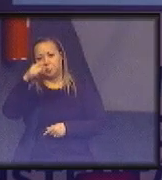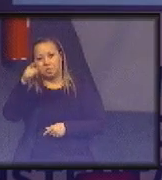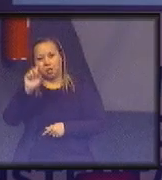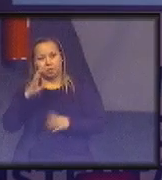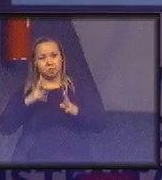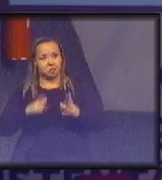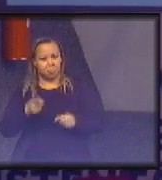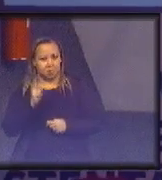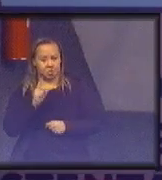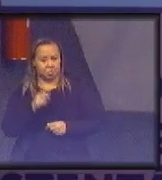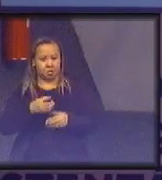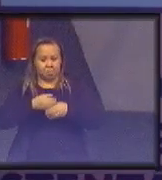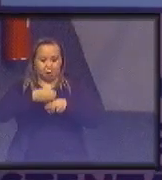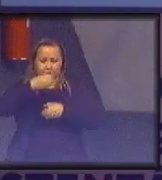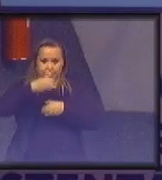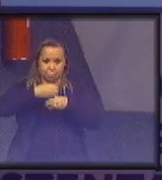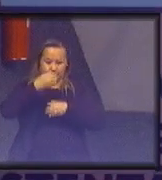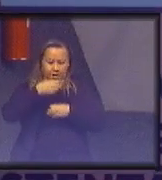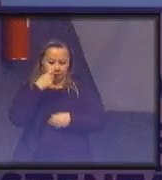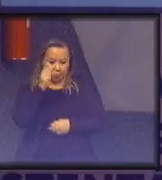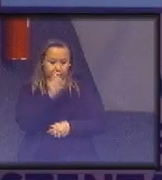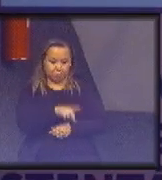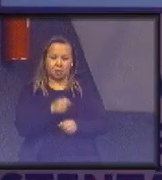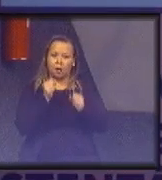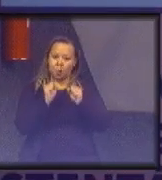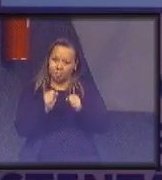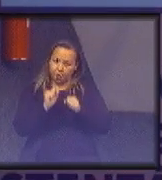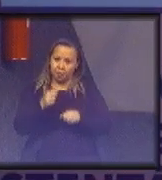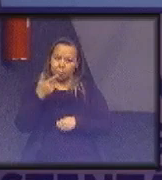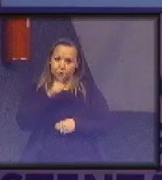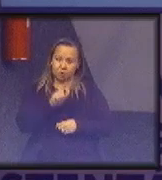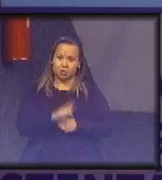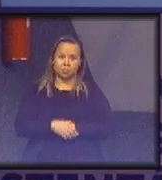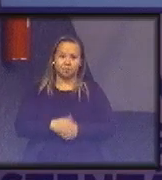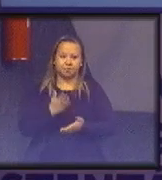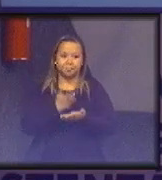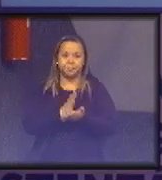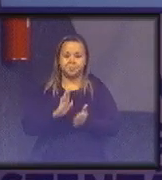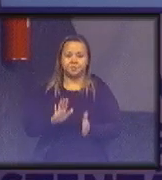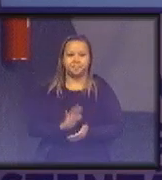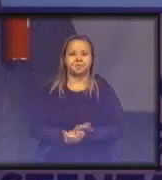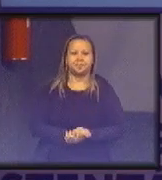descartável, sim, ela pode perfeitamente ser sucumbida do órgão.